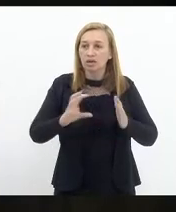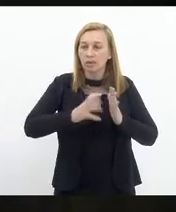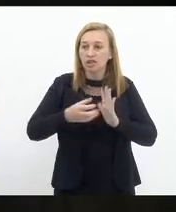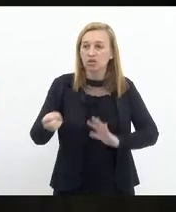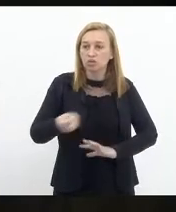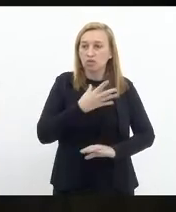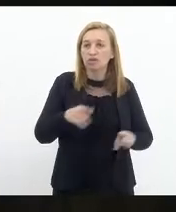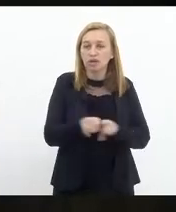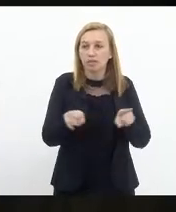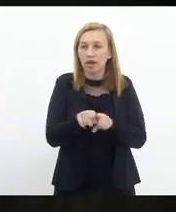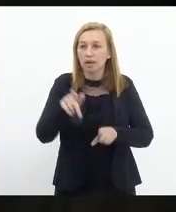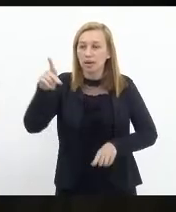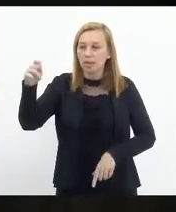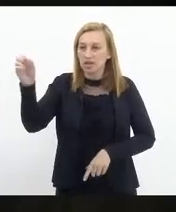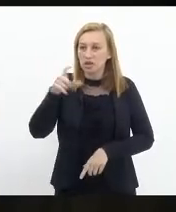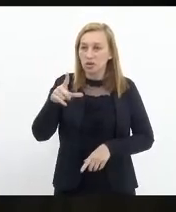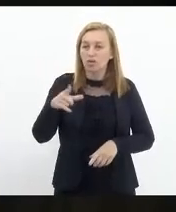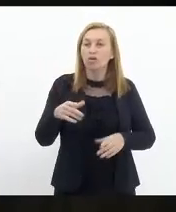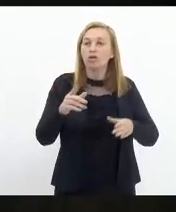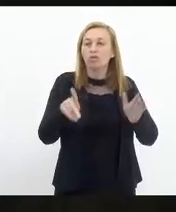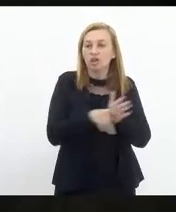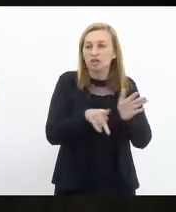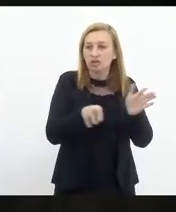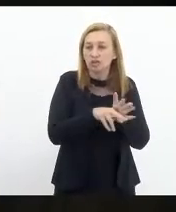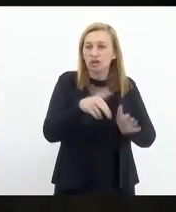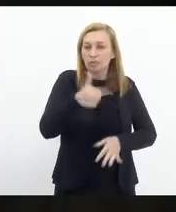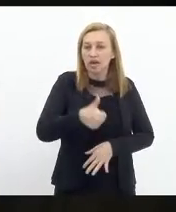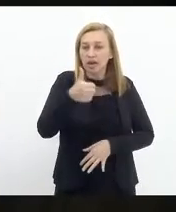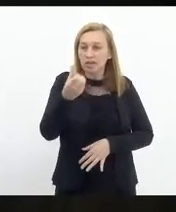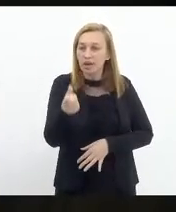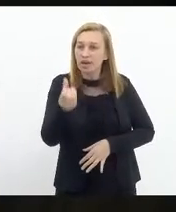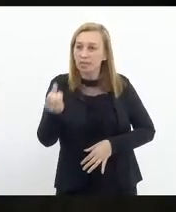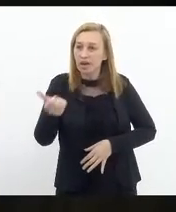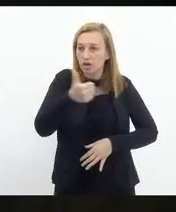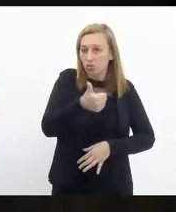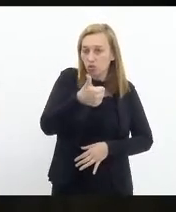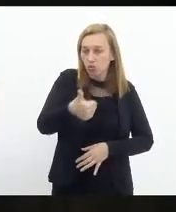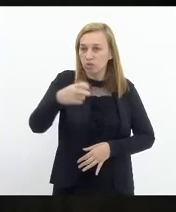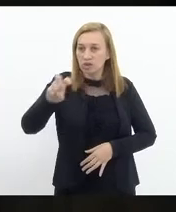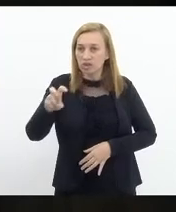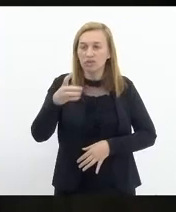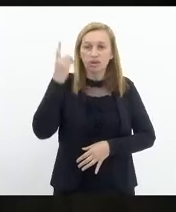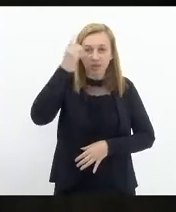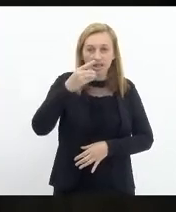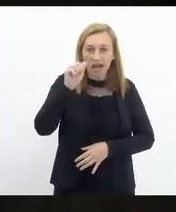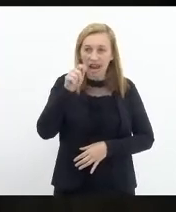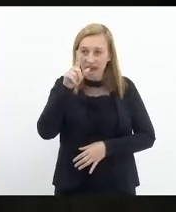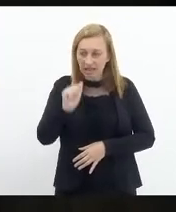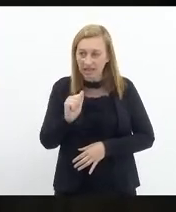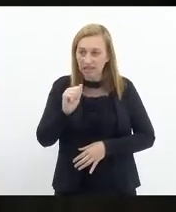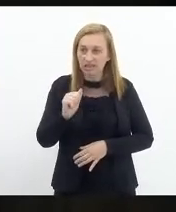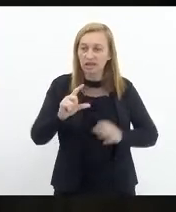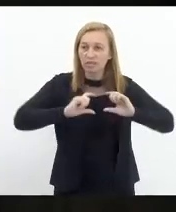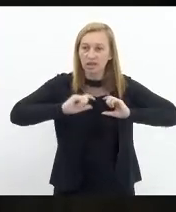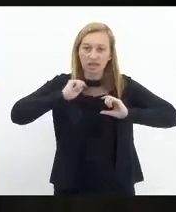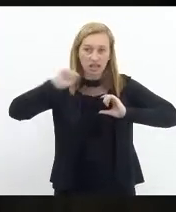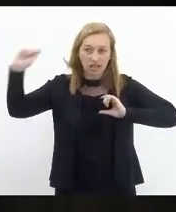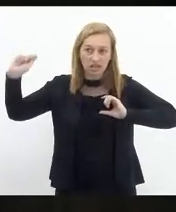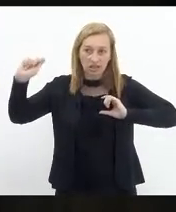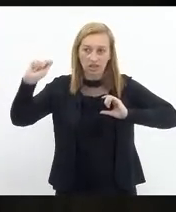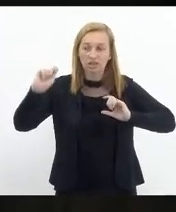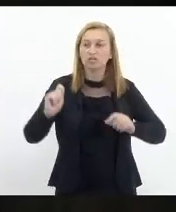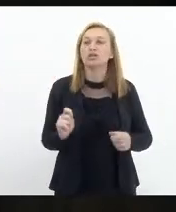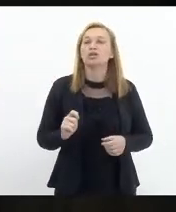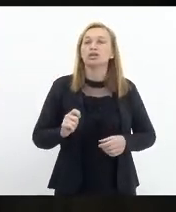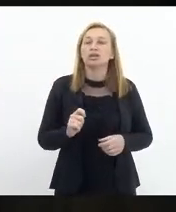pessoal. Projeto de resolução 615-21, de autoria do deputado Alana Passos, que concede a medalha a Tiradentes, seu respectivo